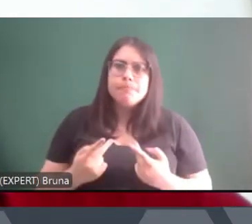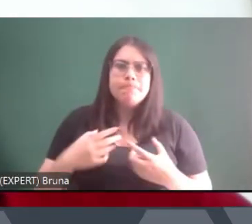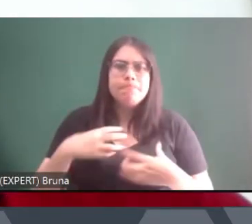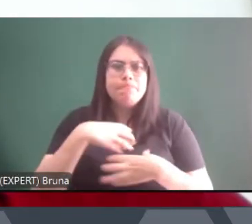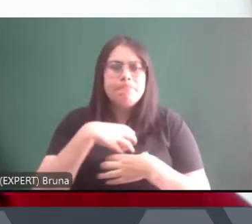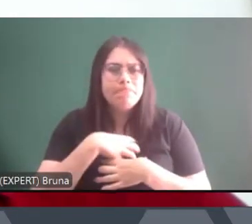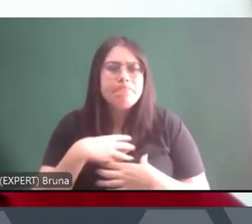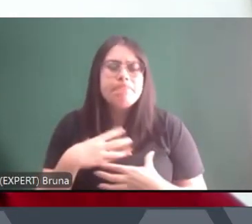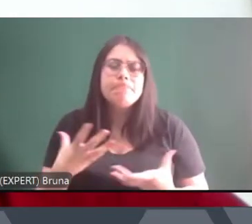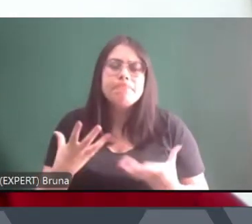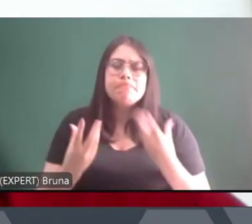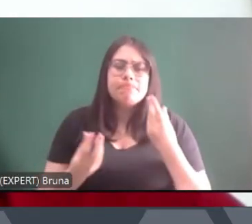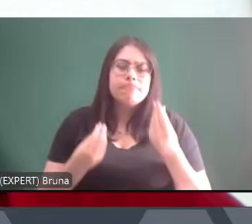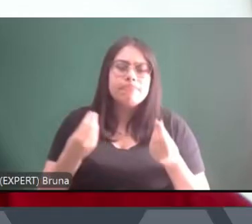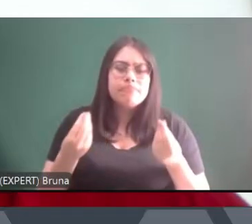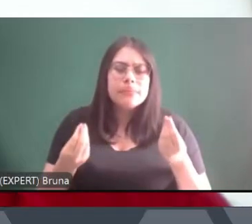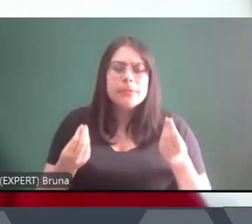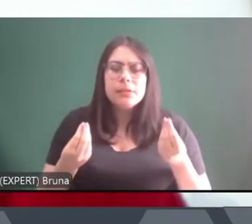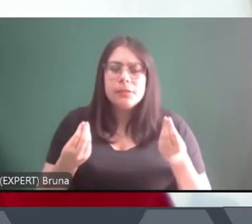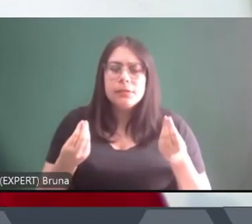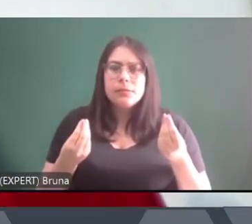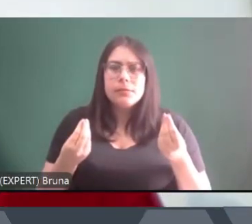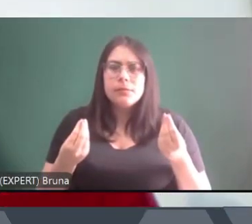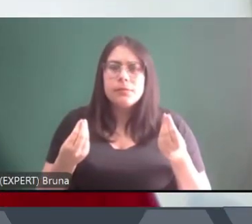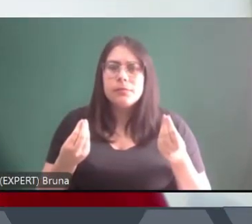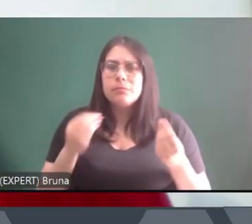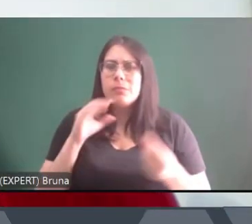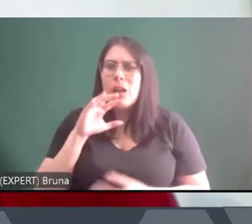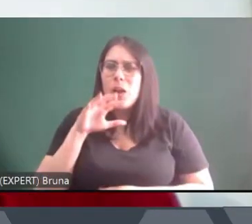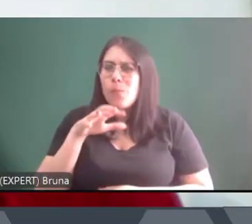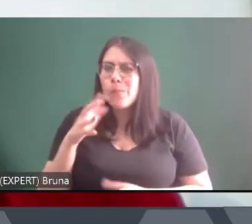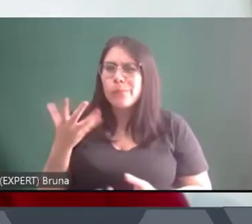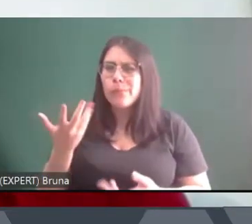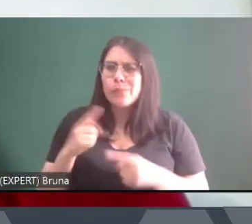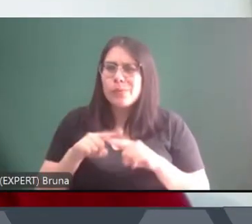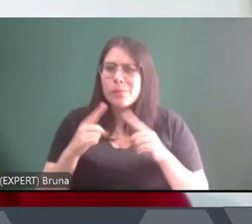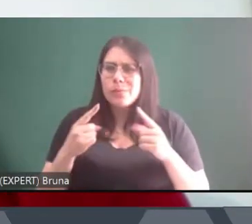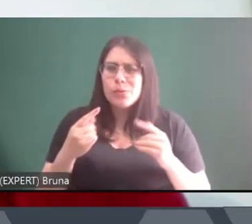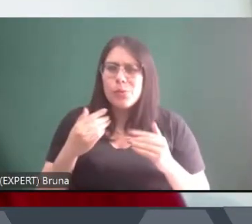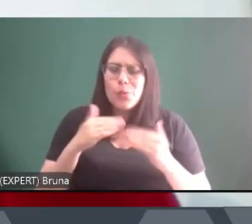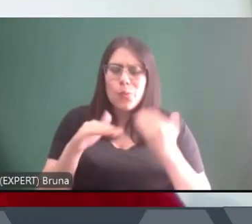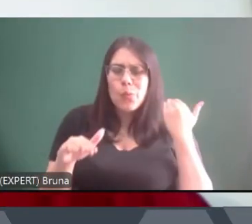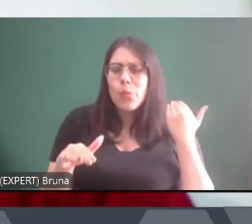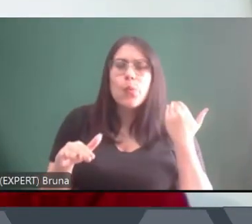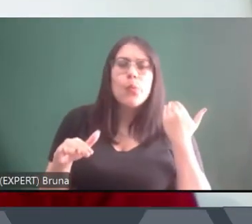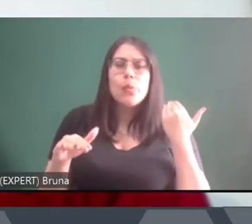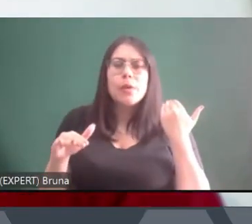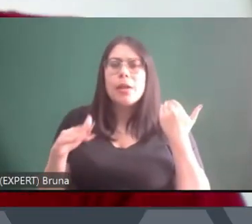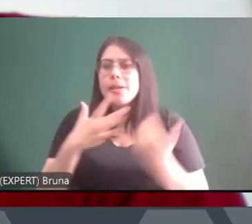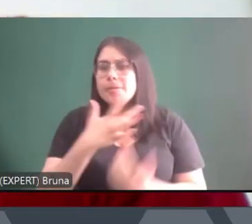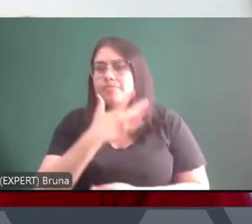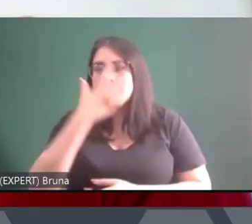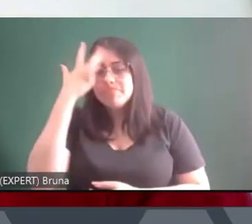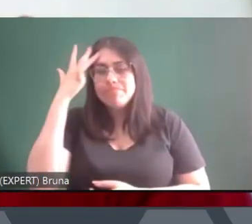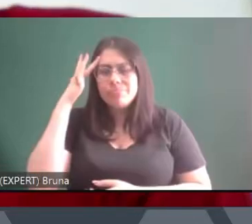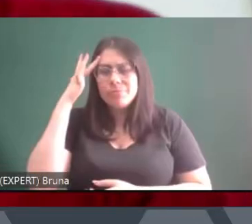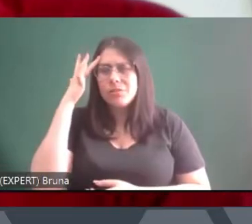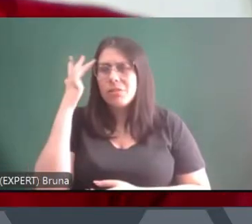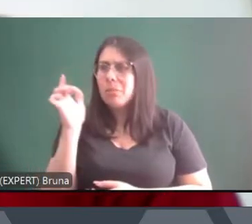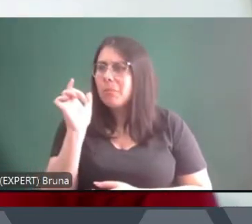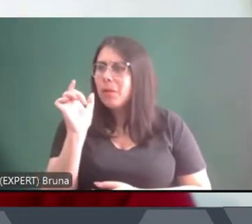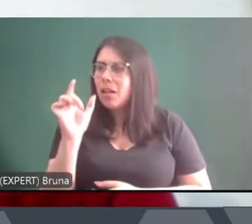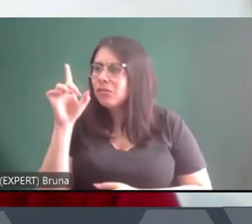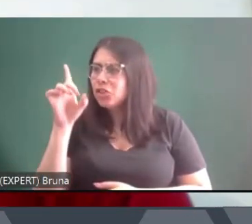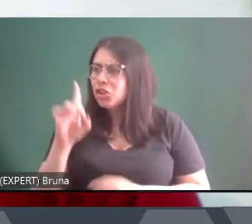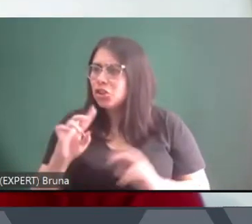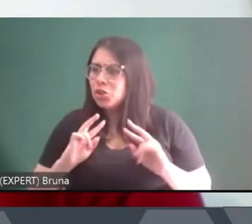de alguma maneira, uma repulsa no senso comum que muitas vezes as pessoas já associam a gente com um